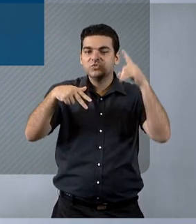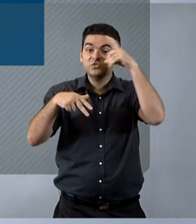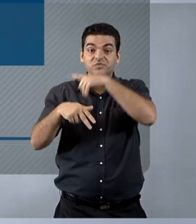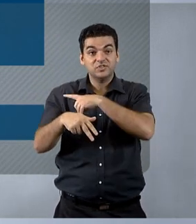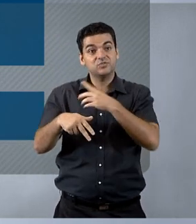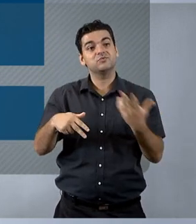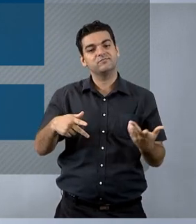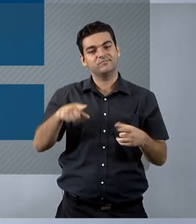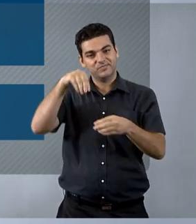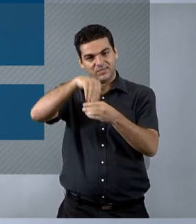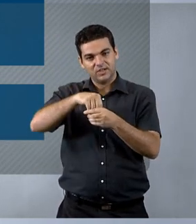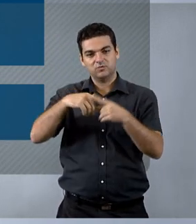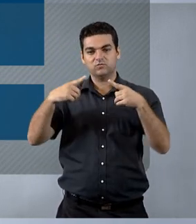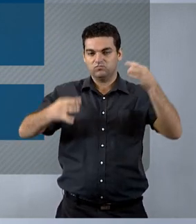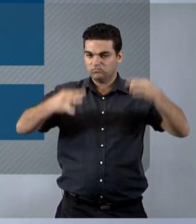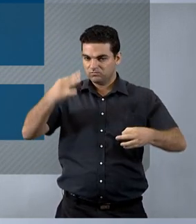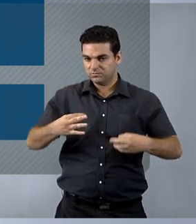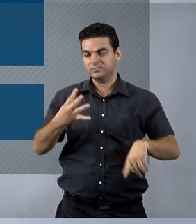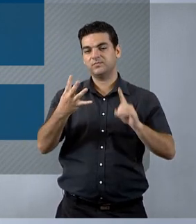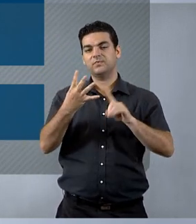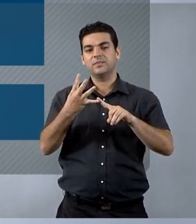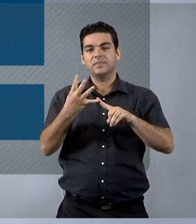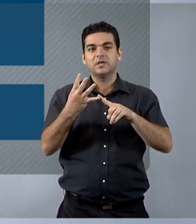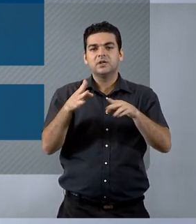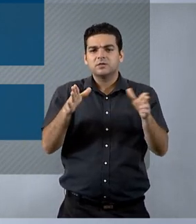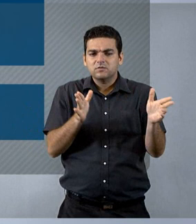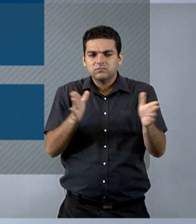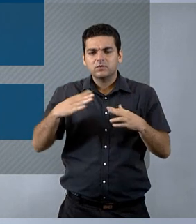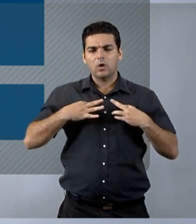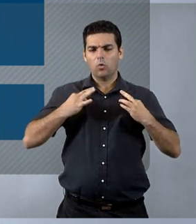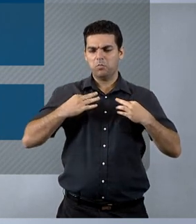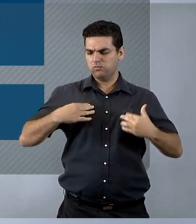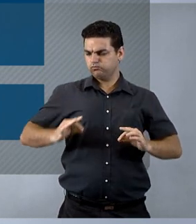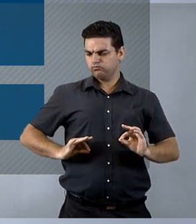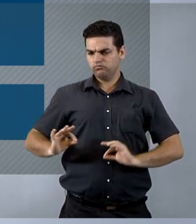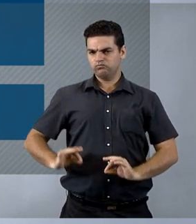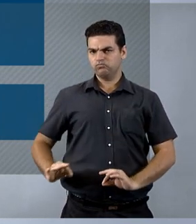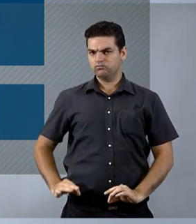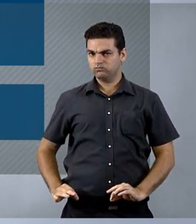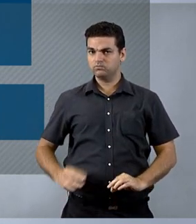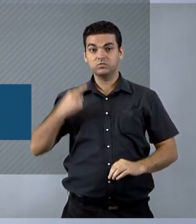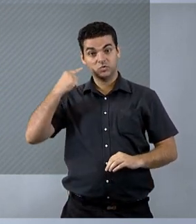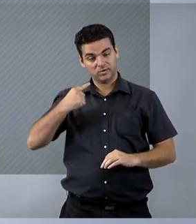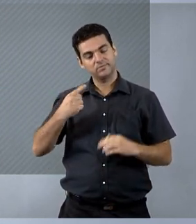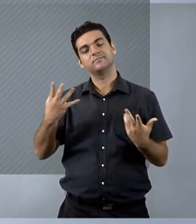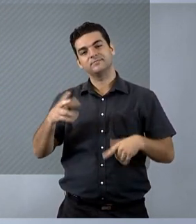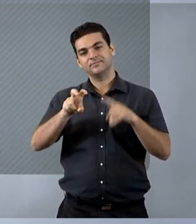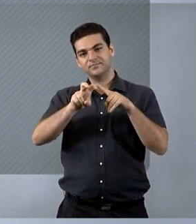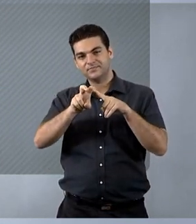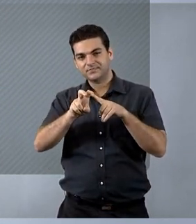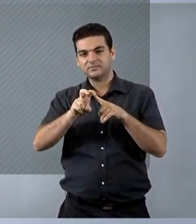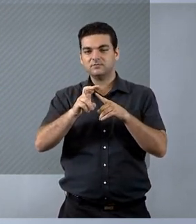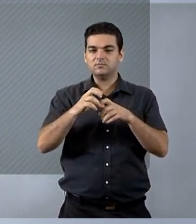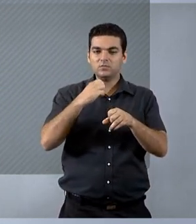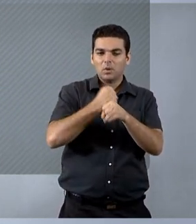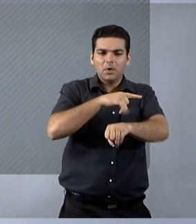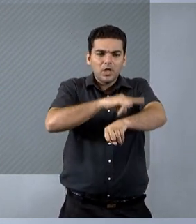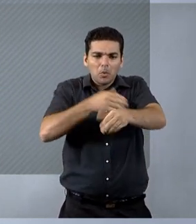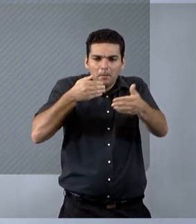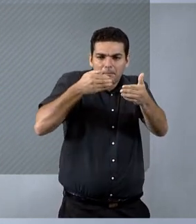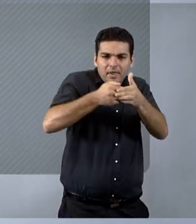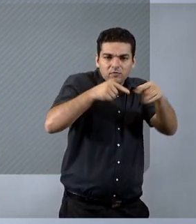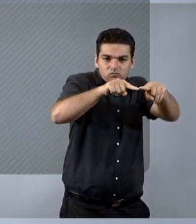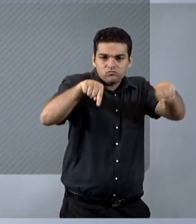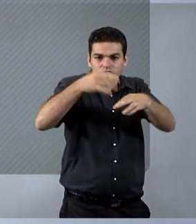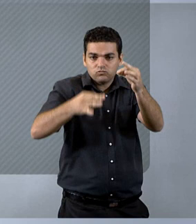salas de julgamento. Readequação do cumprimento das becas utilizadas pelos advogados. Reforma de banheiros próximos à